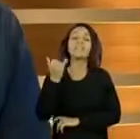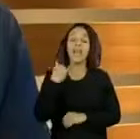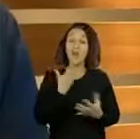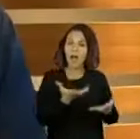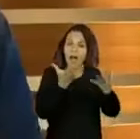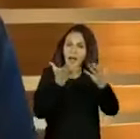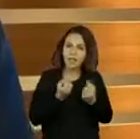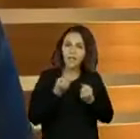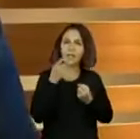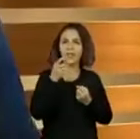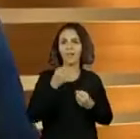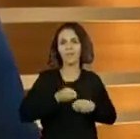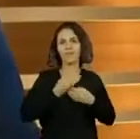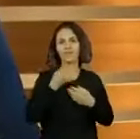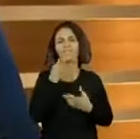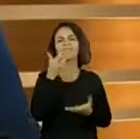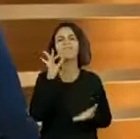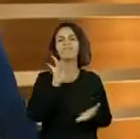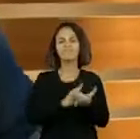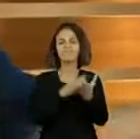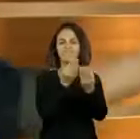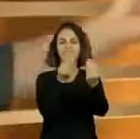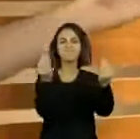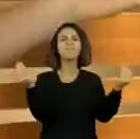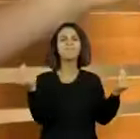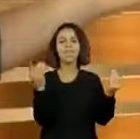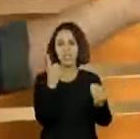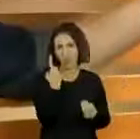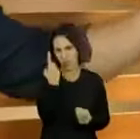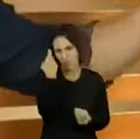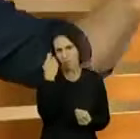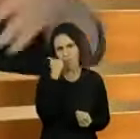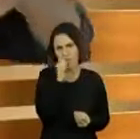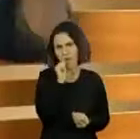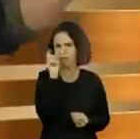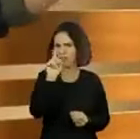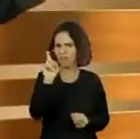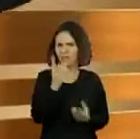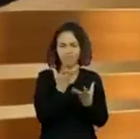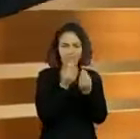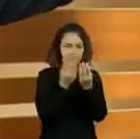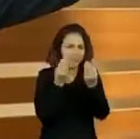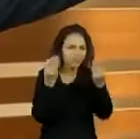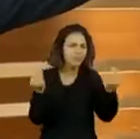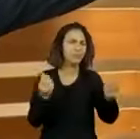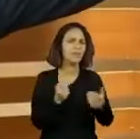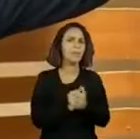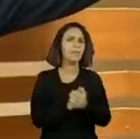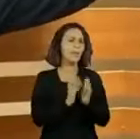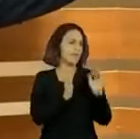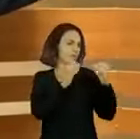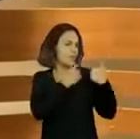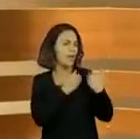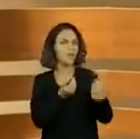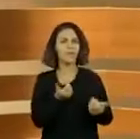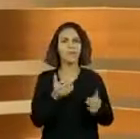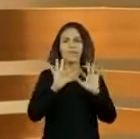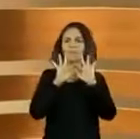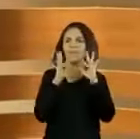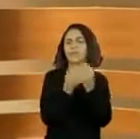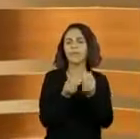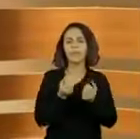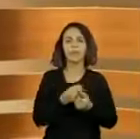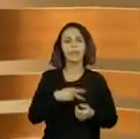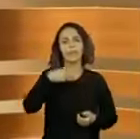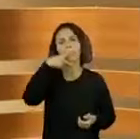isso, eu falei, é a realidade de muitos familiares. Não só mãe, né? A gente pode colocar aqui mães responsáveis, familiares,